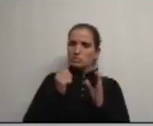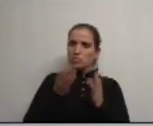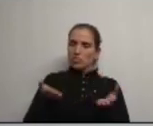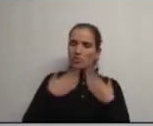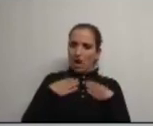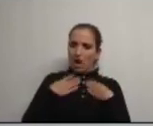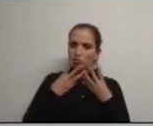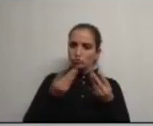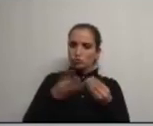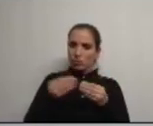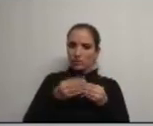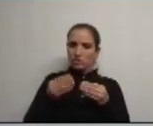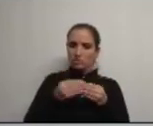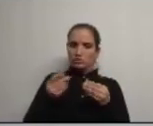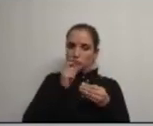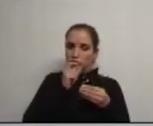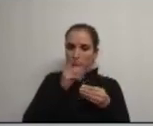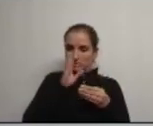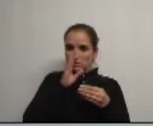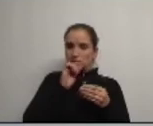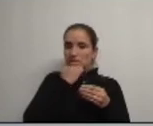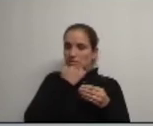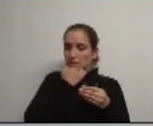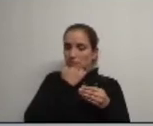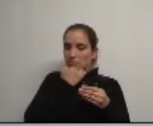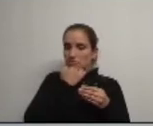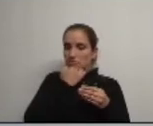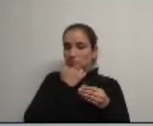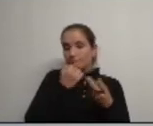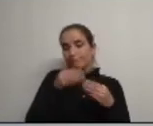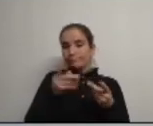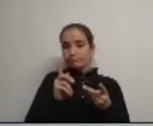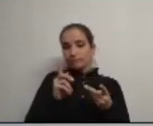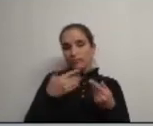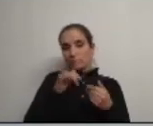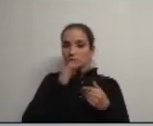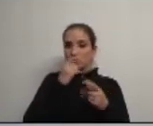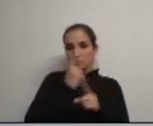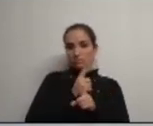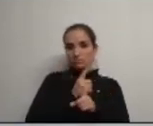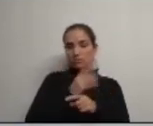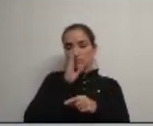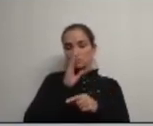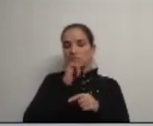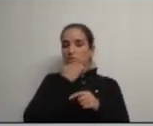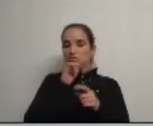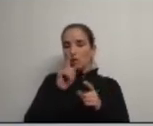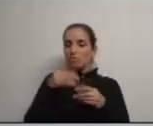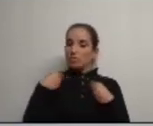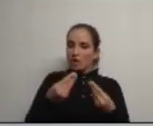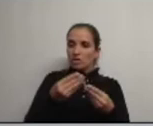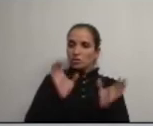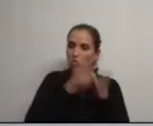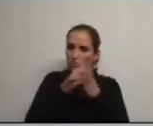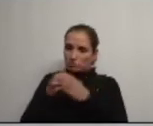cedido os documentos dentro da possibilidade se são secretos que não ceda mas portanto passa a ser secreto se não são secretos que cedam aos